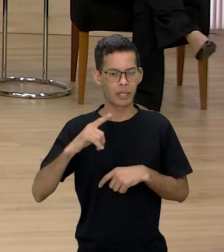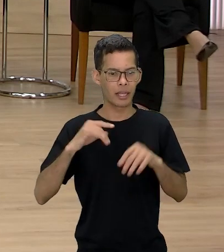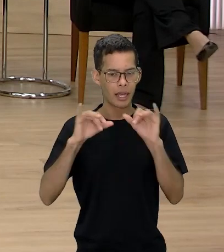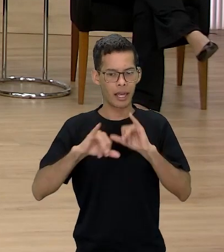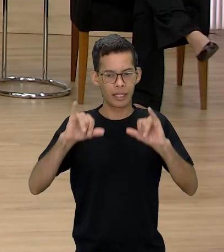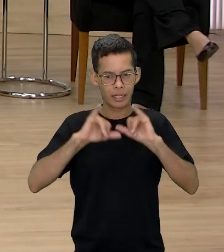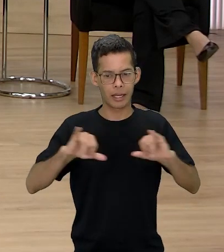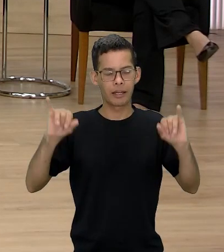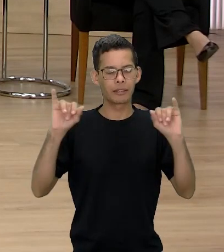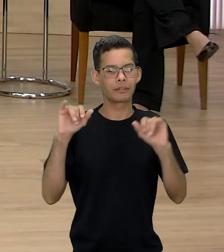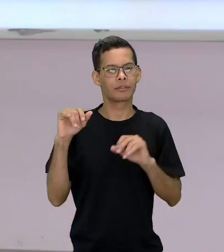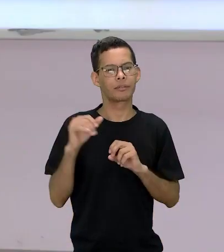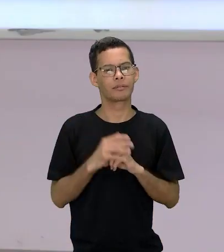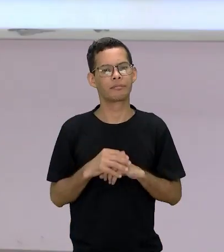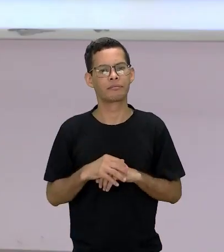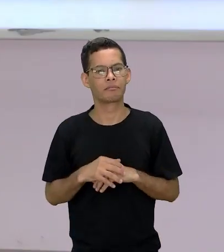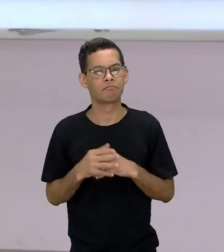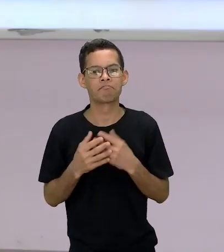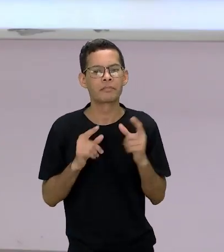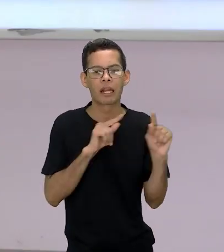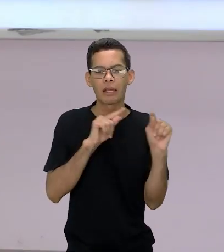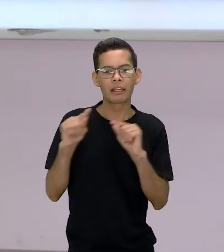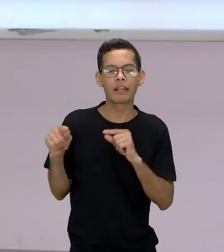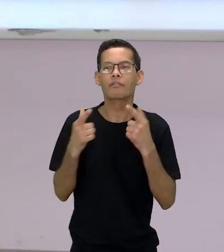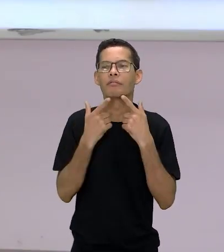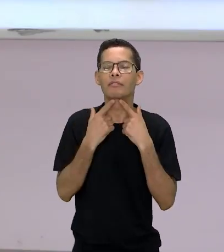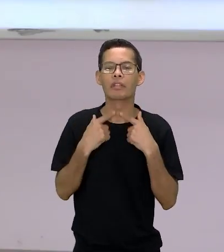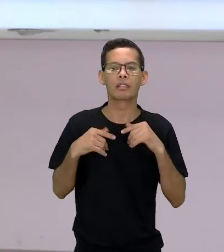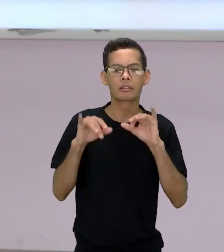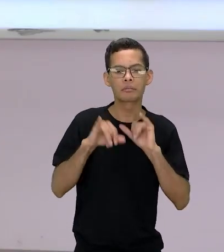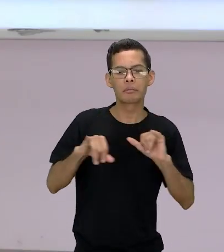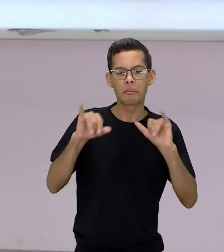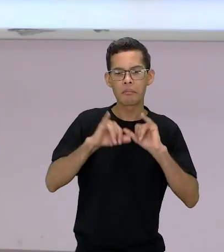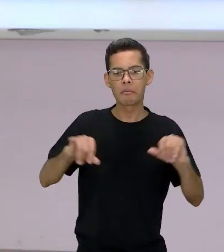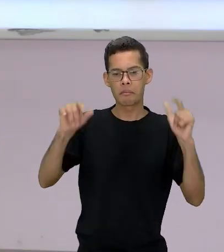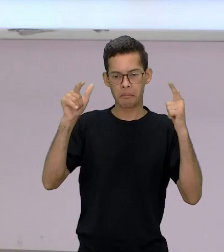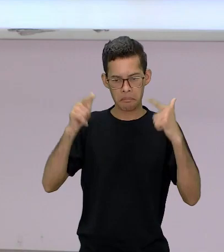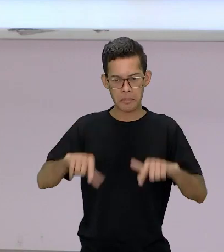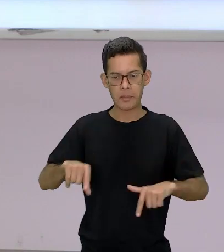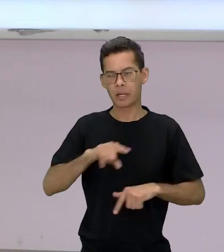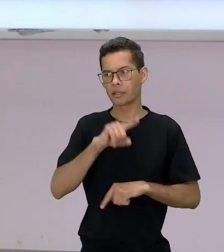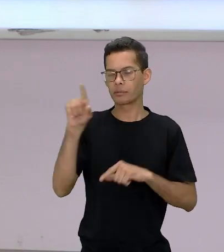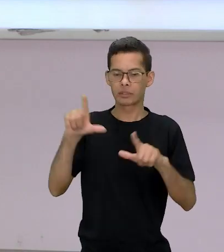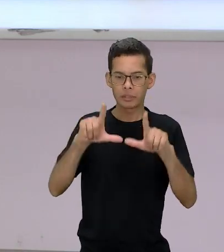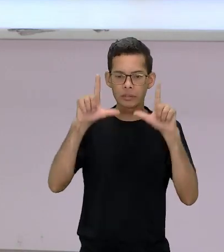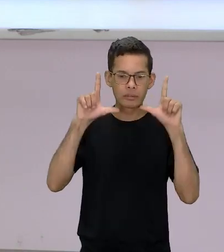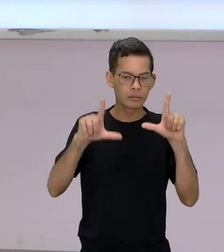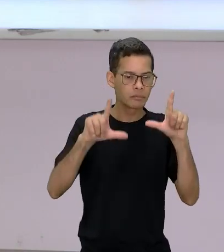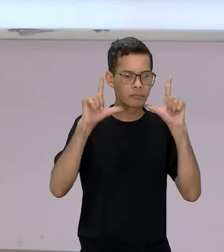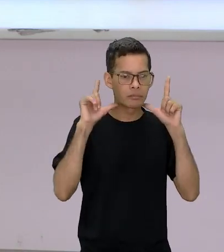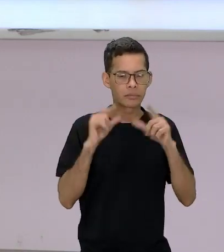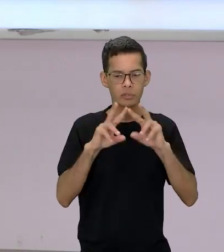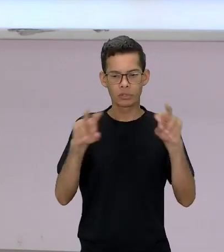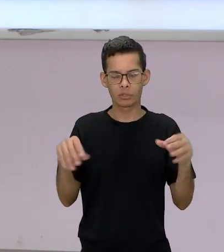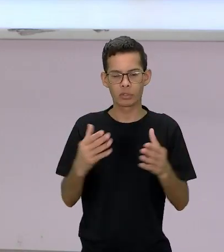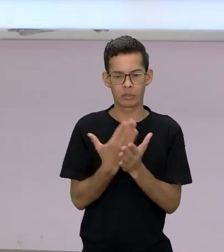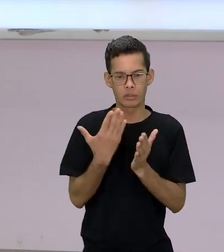alguém quer trazer mais alguma coisa as meninas que estão à distância sobre a obra